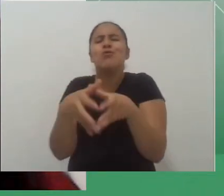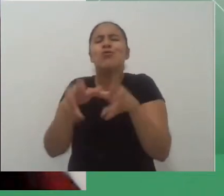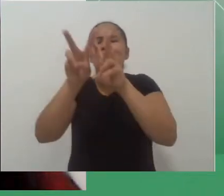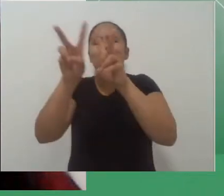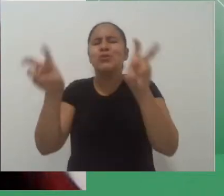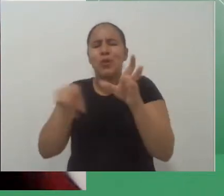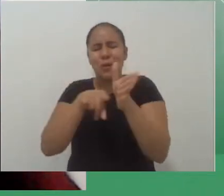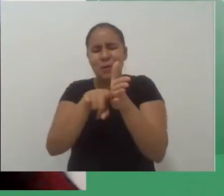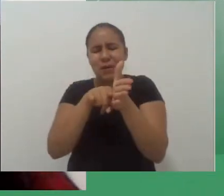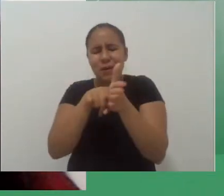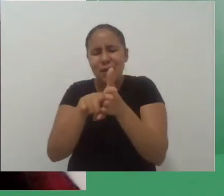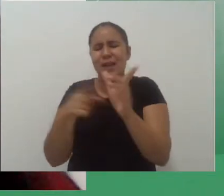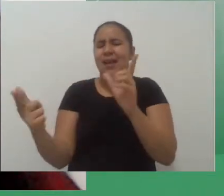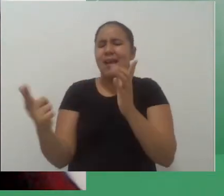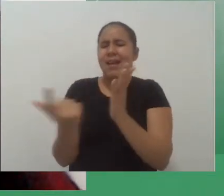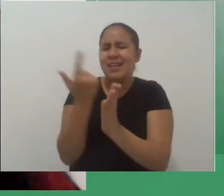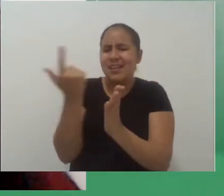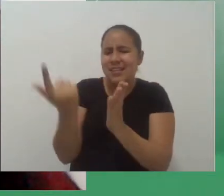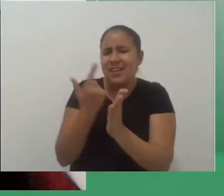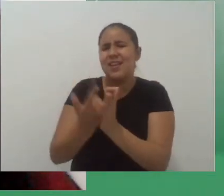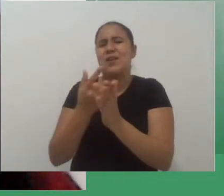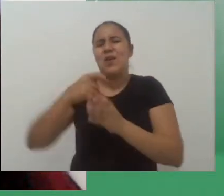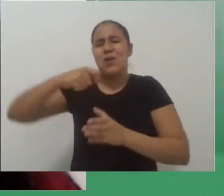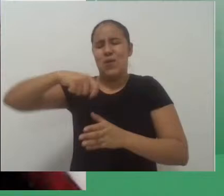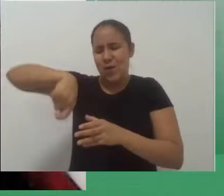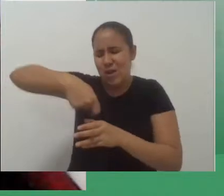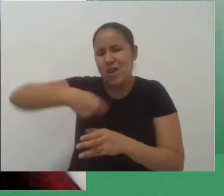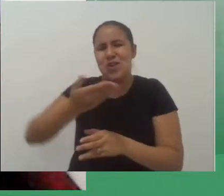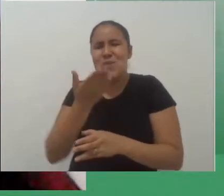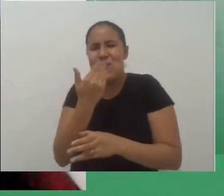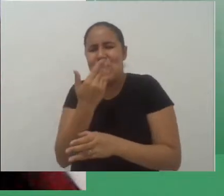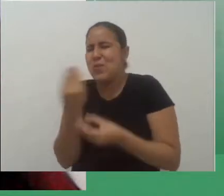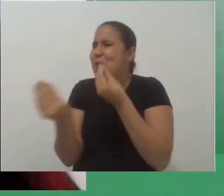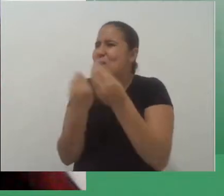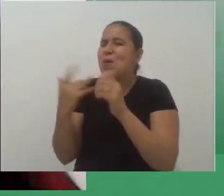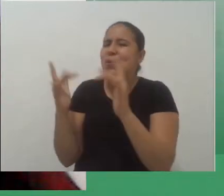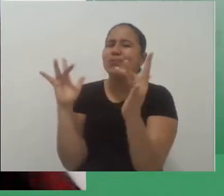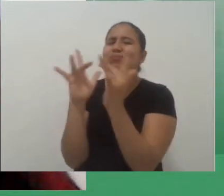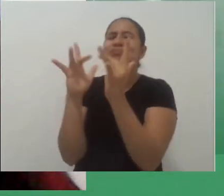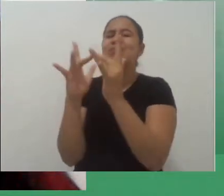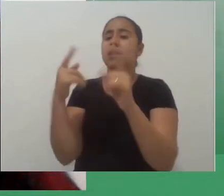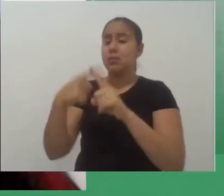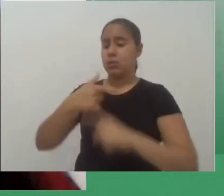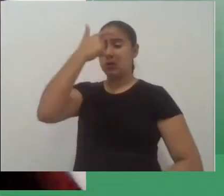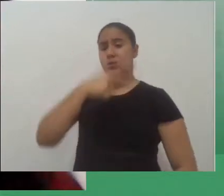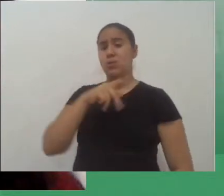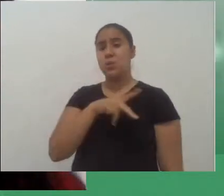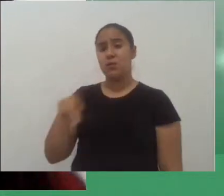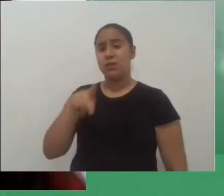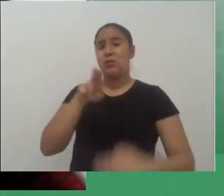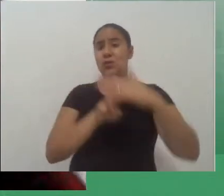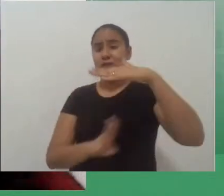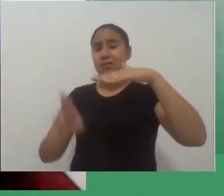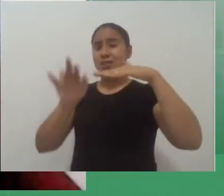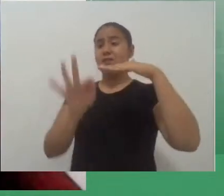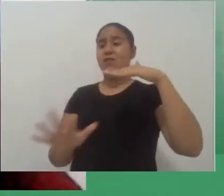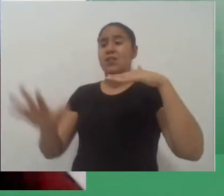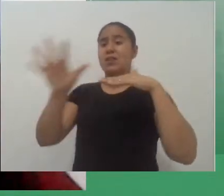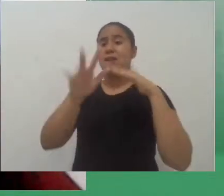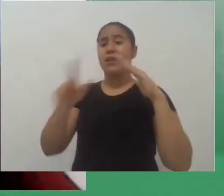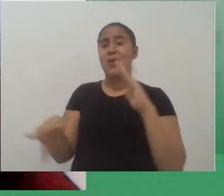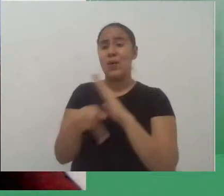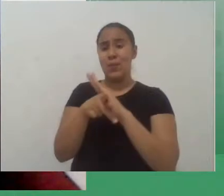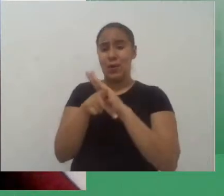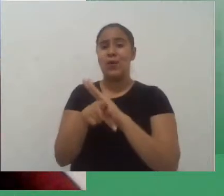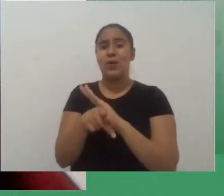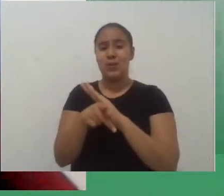sou professora da gastronomia da Universidade Federal Rural do Pernambuco